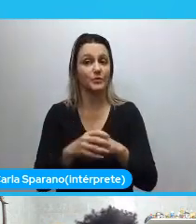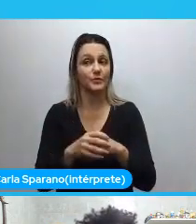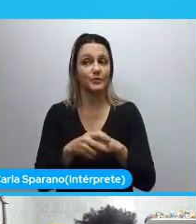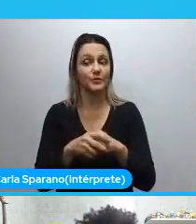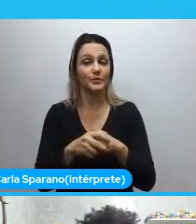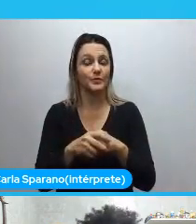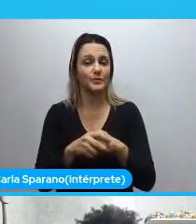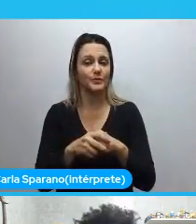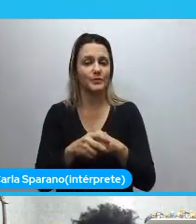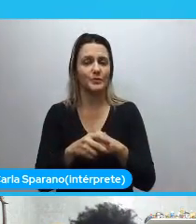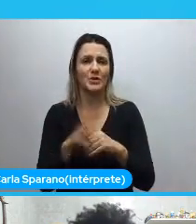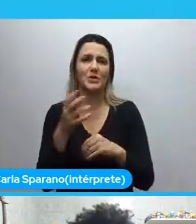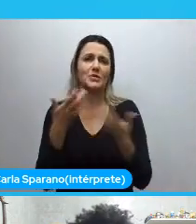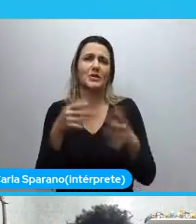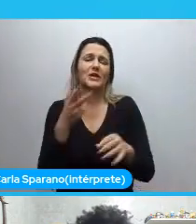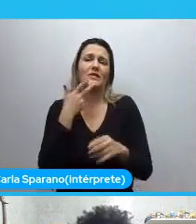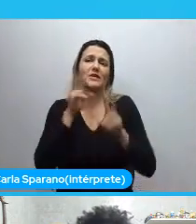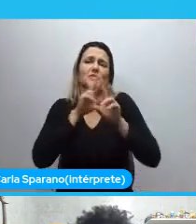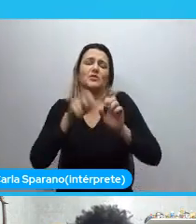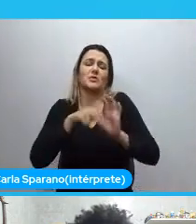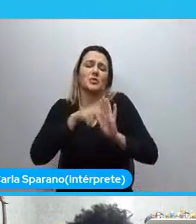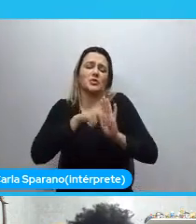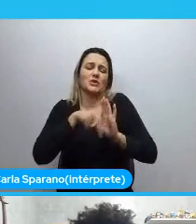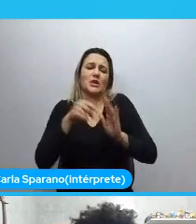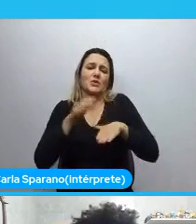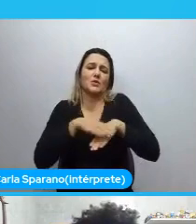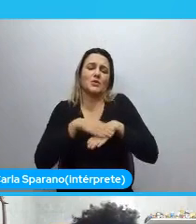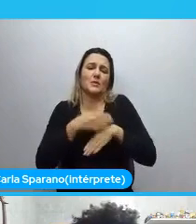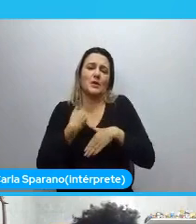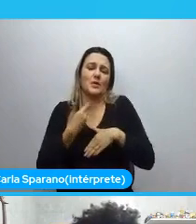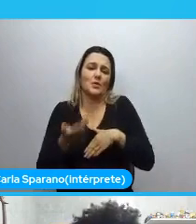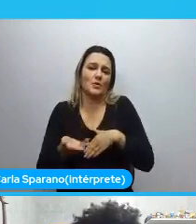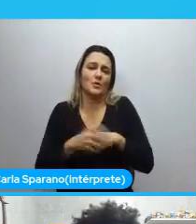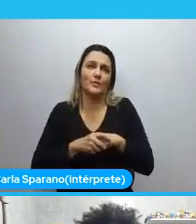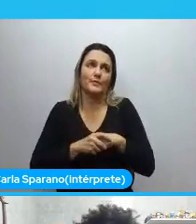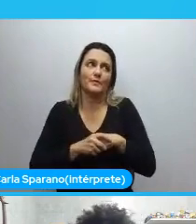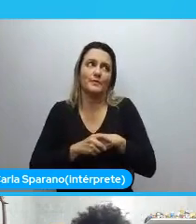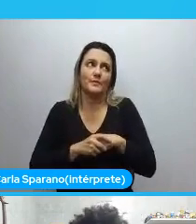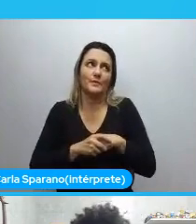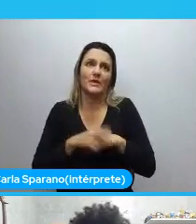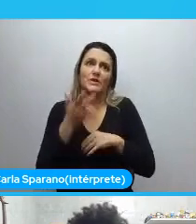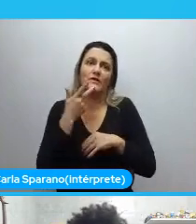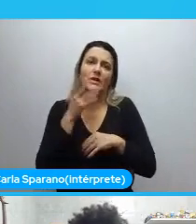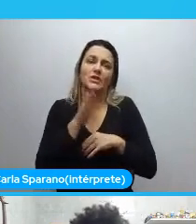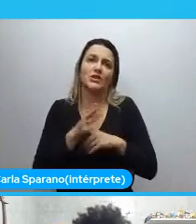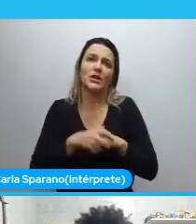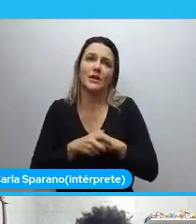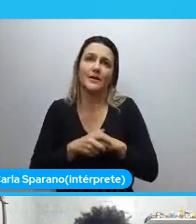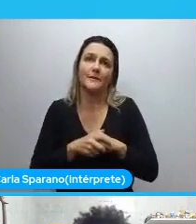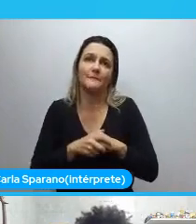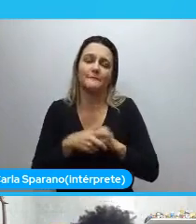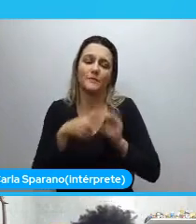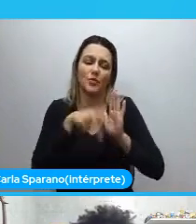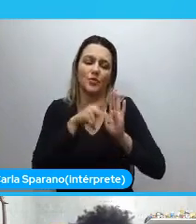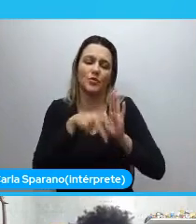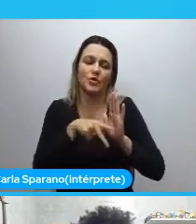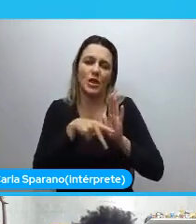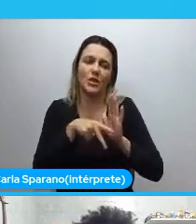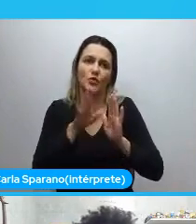Eu não queria falar sobre os projetos, os meus projetos. Eu já falei sobre eles em alguns